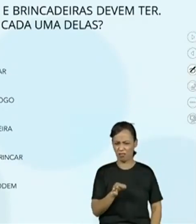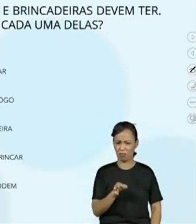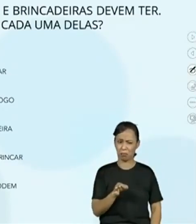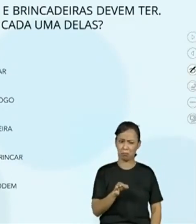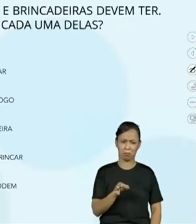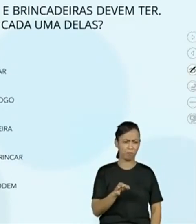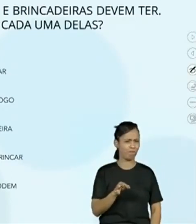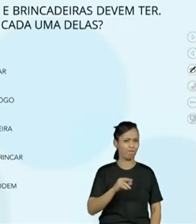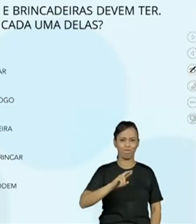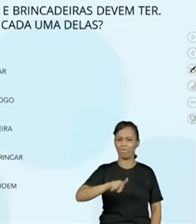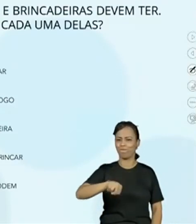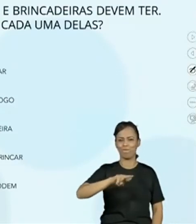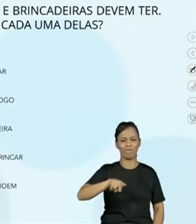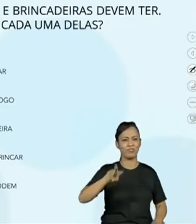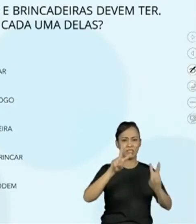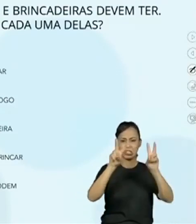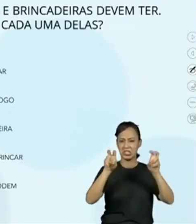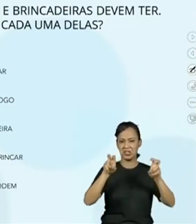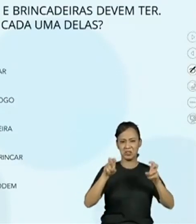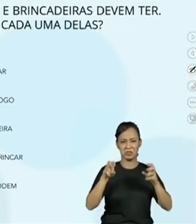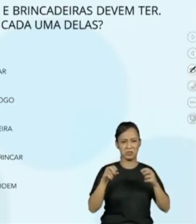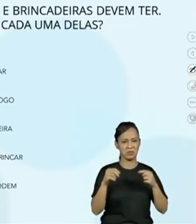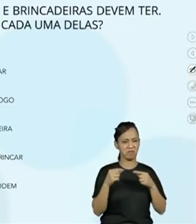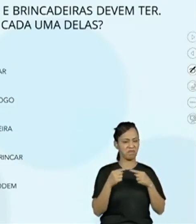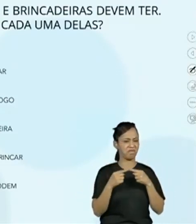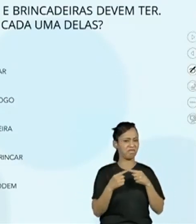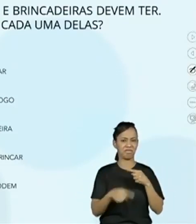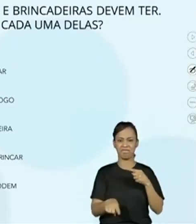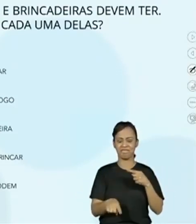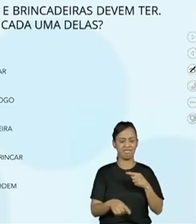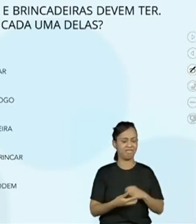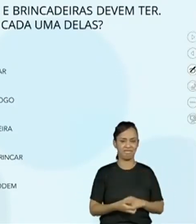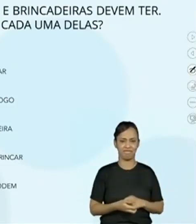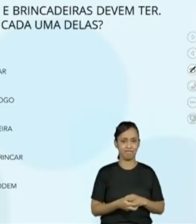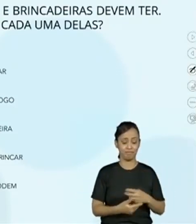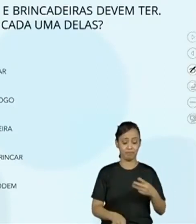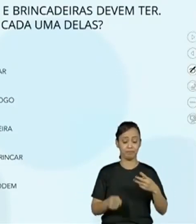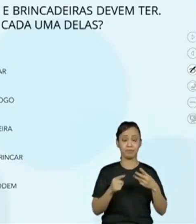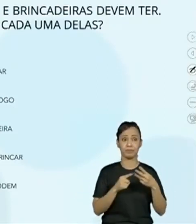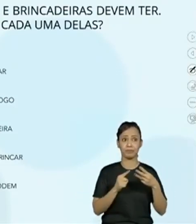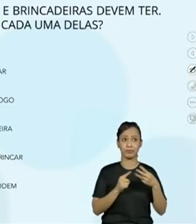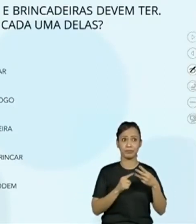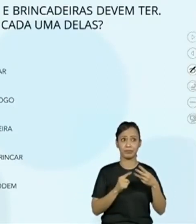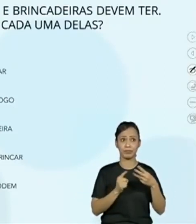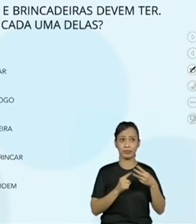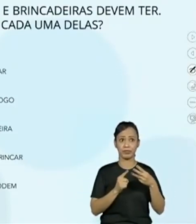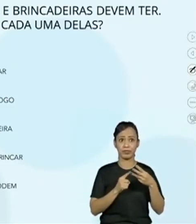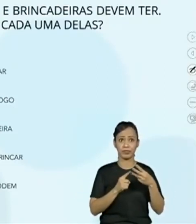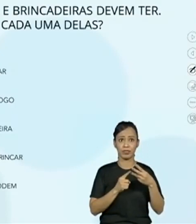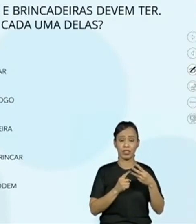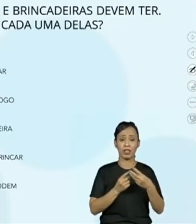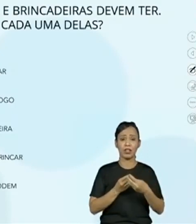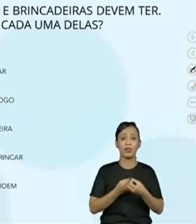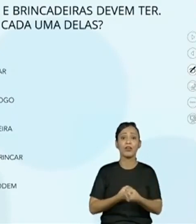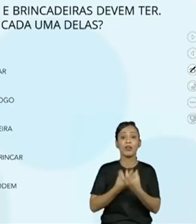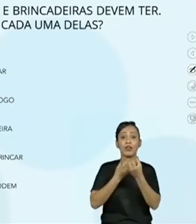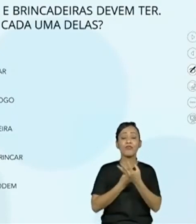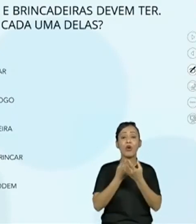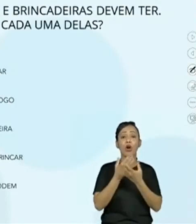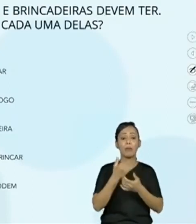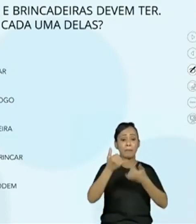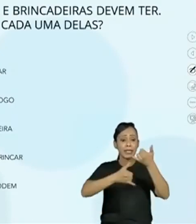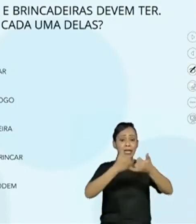professora. Não? Não é a função do título? Não. Vamos lá então, título, informa o nome da